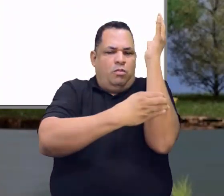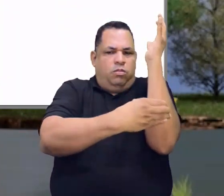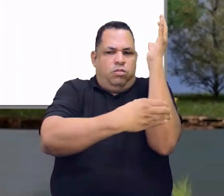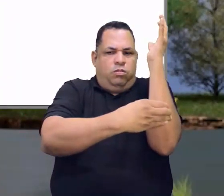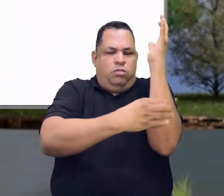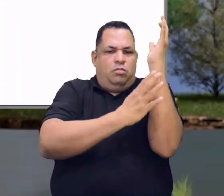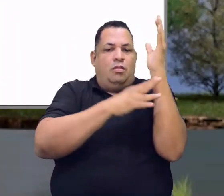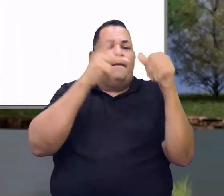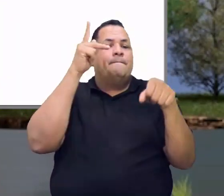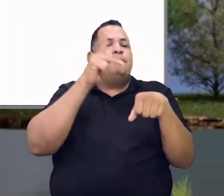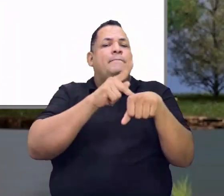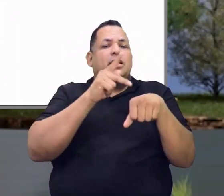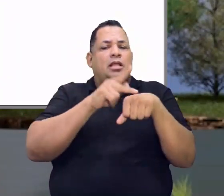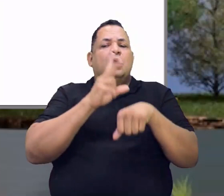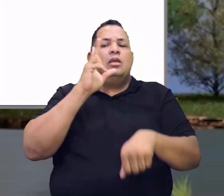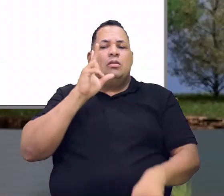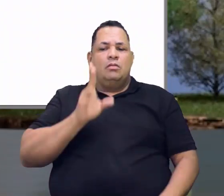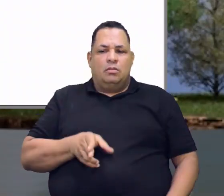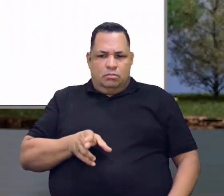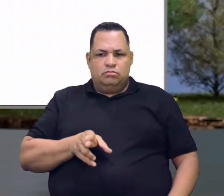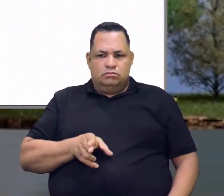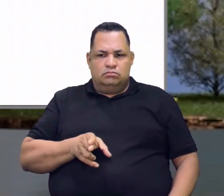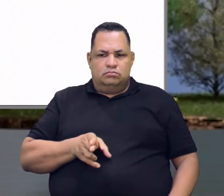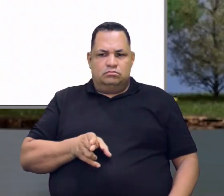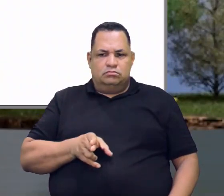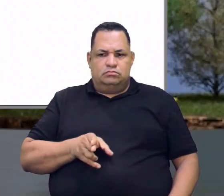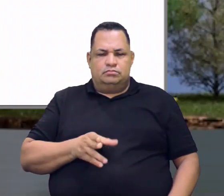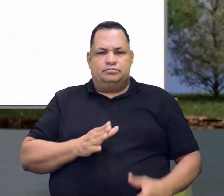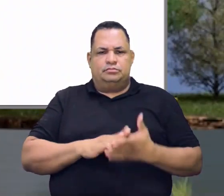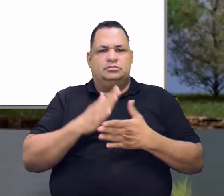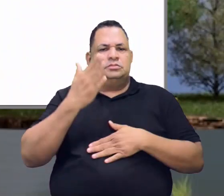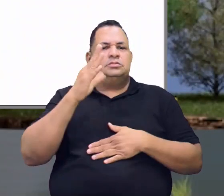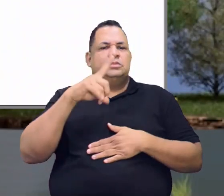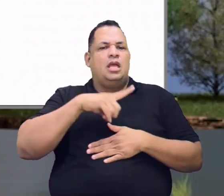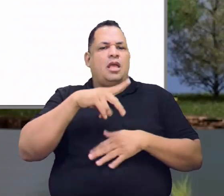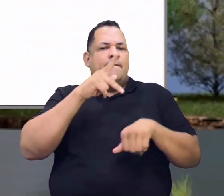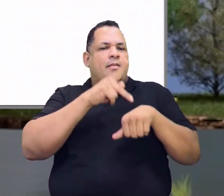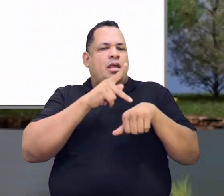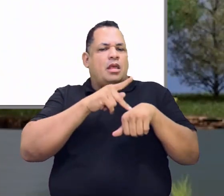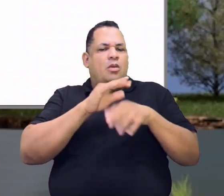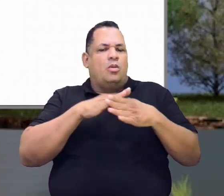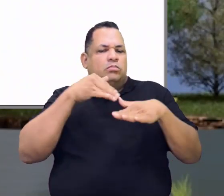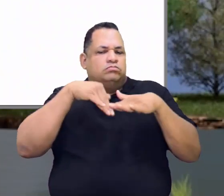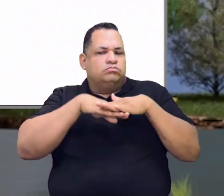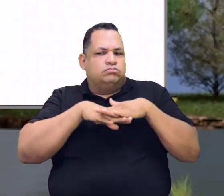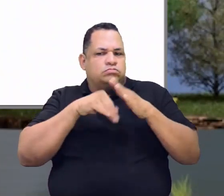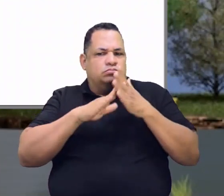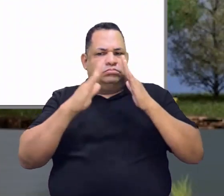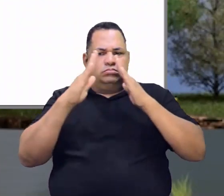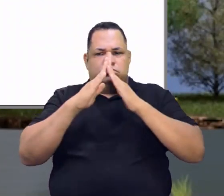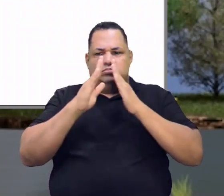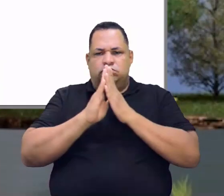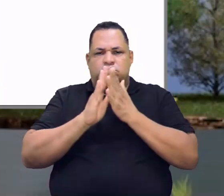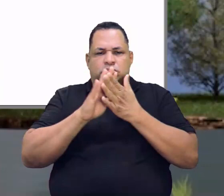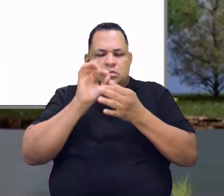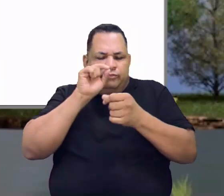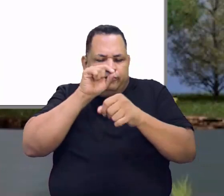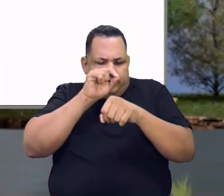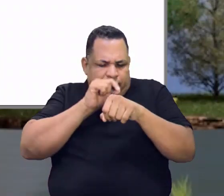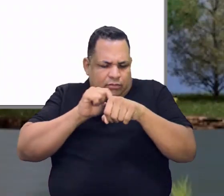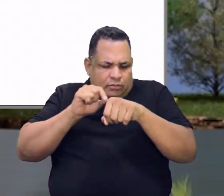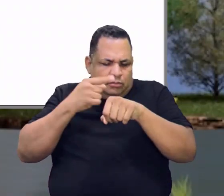rocha é a mesma coisa. Eu tenho algumas rochas em casa guardadas que você vê